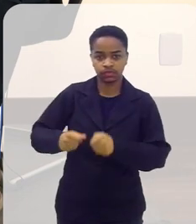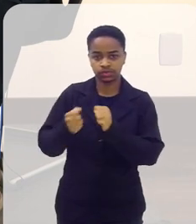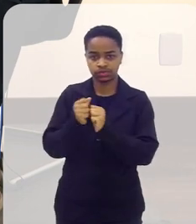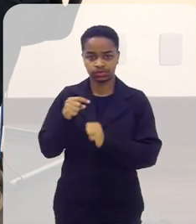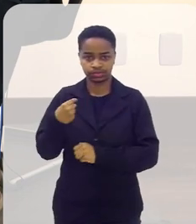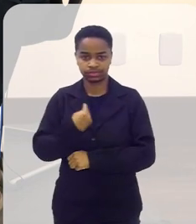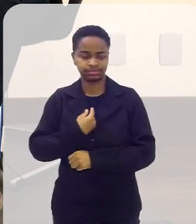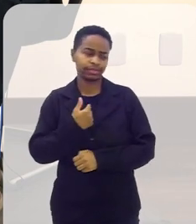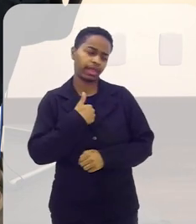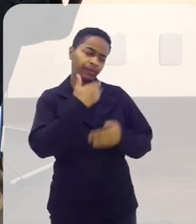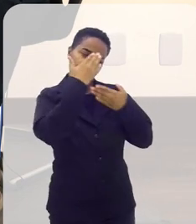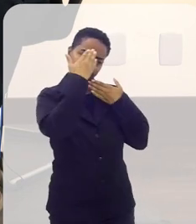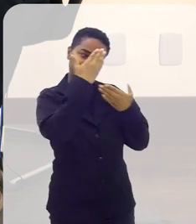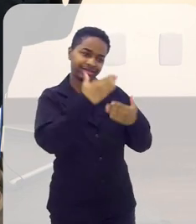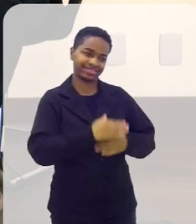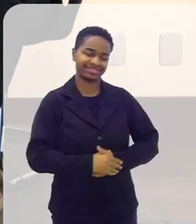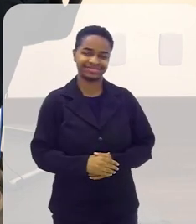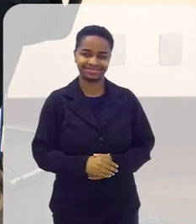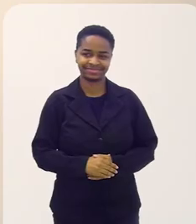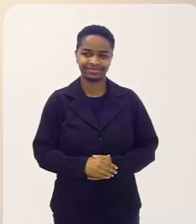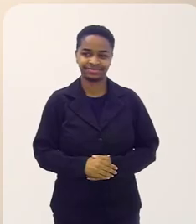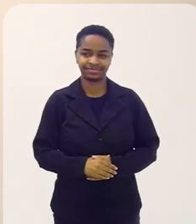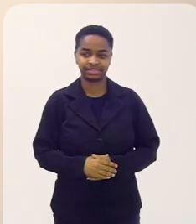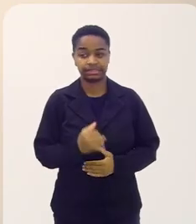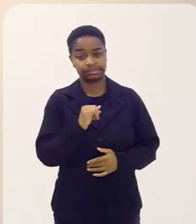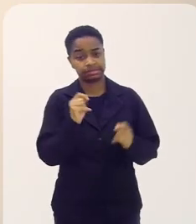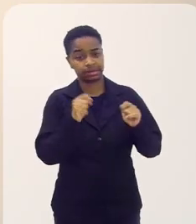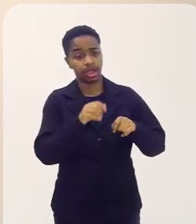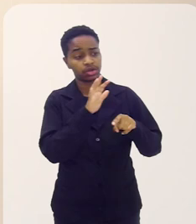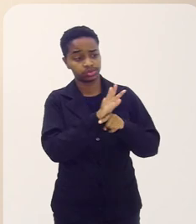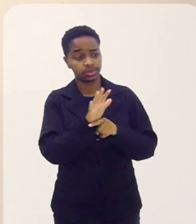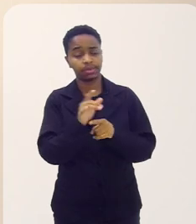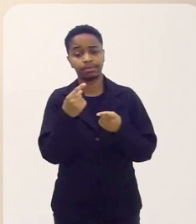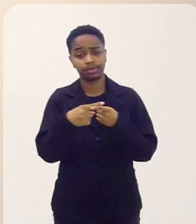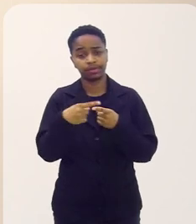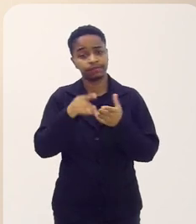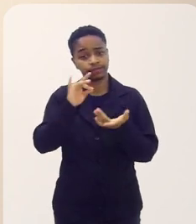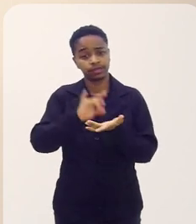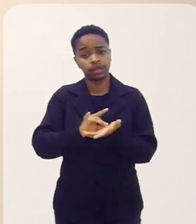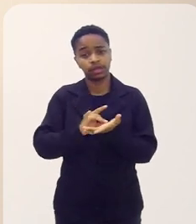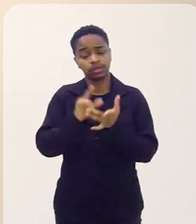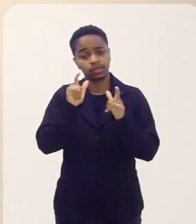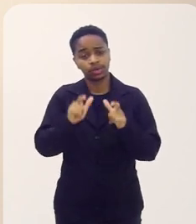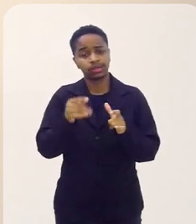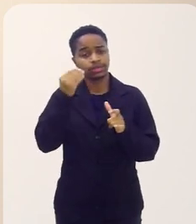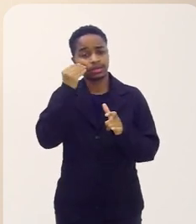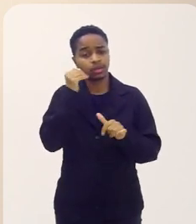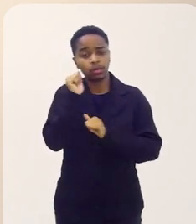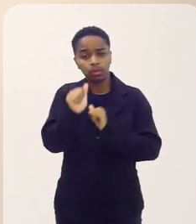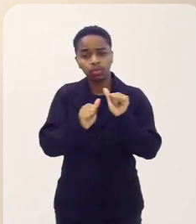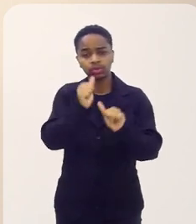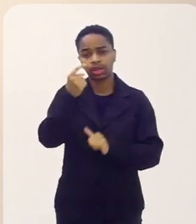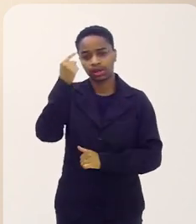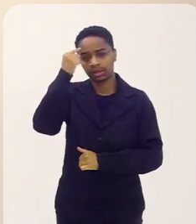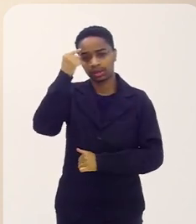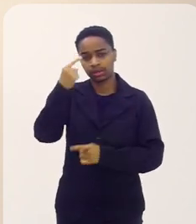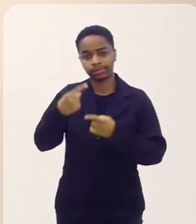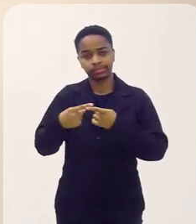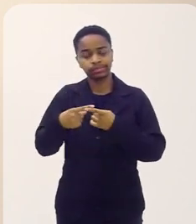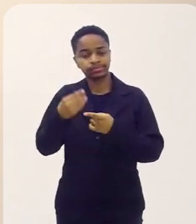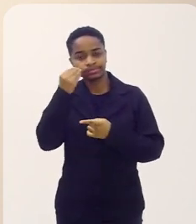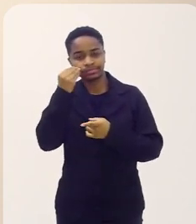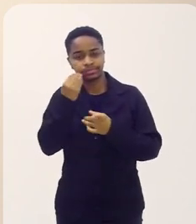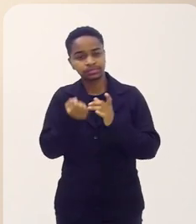essa empreitada louca conosco ah, eu que agradeço Lúvia que puder contribuir porque realmente é um espaço para poder